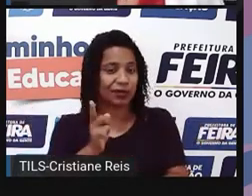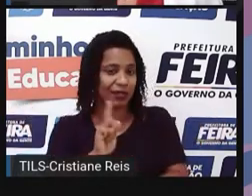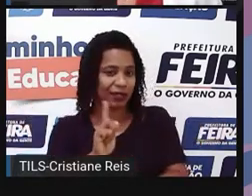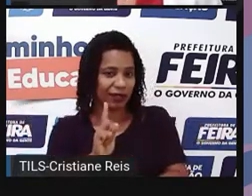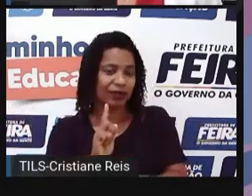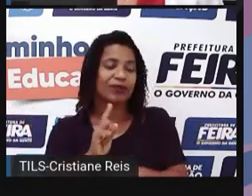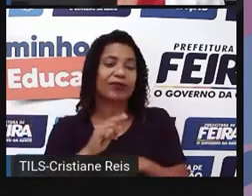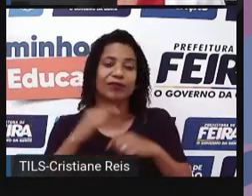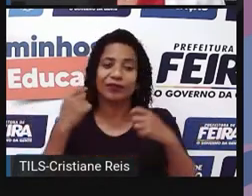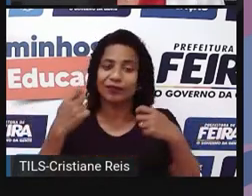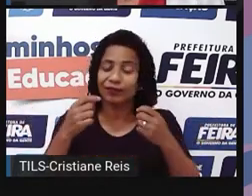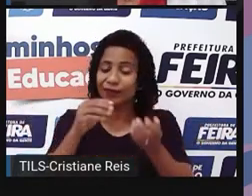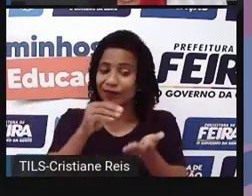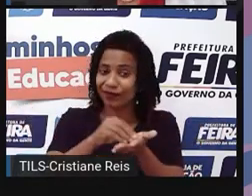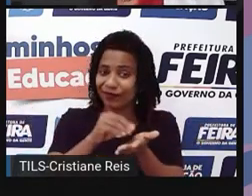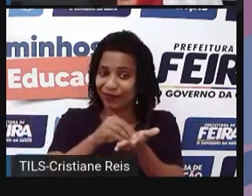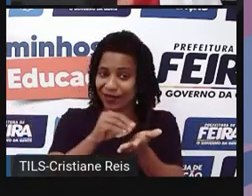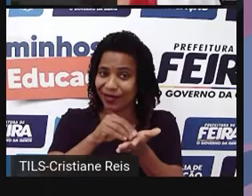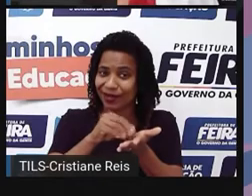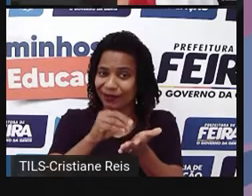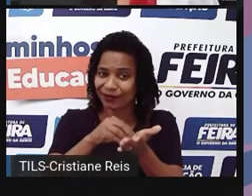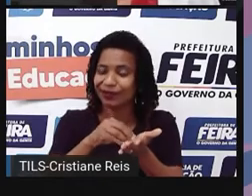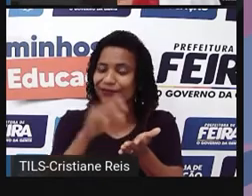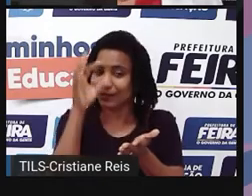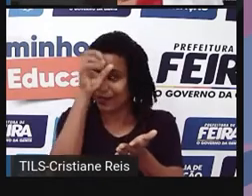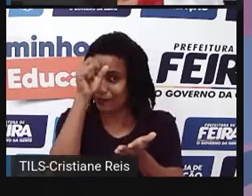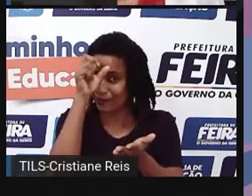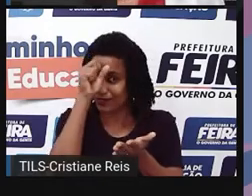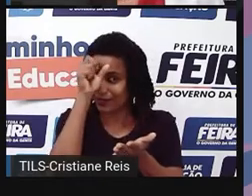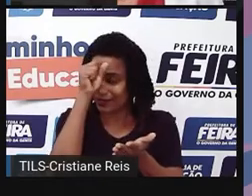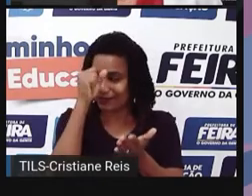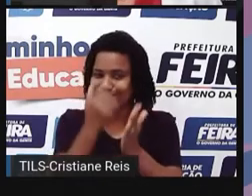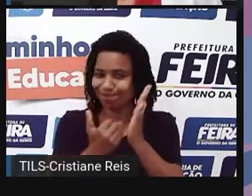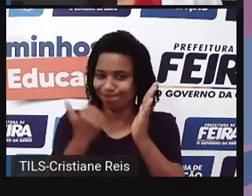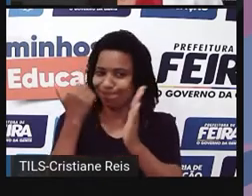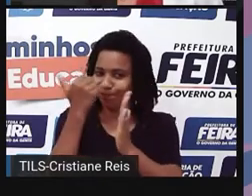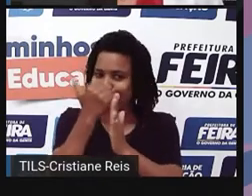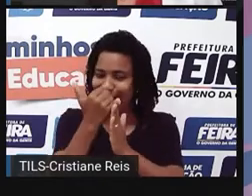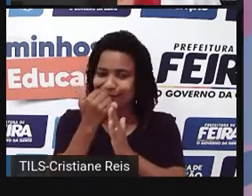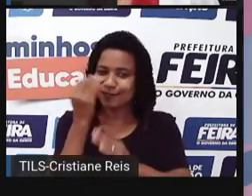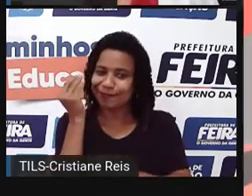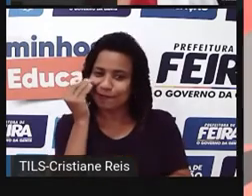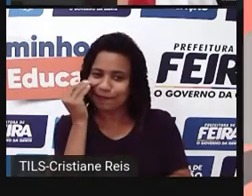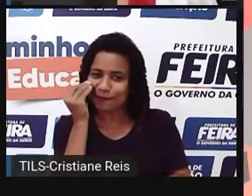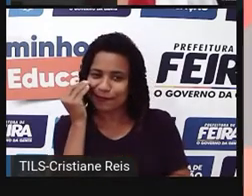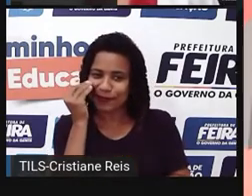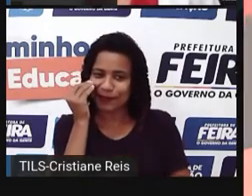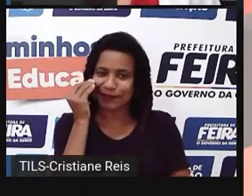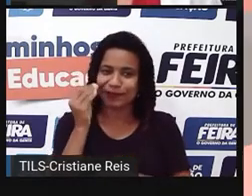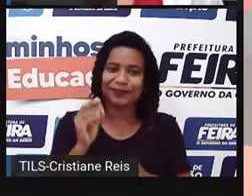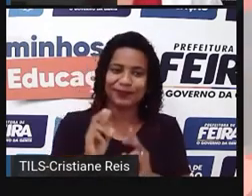vai pôr ainda algumas habilidades em teste. Vamos continuar, ok? Vamos continuar.